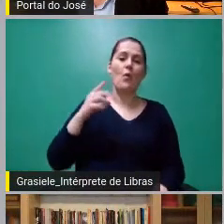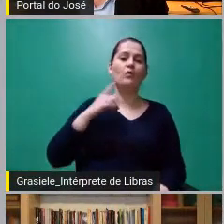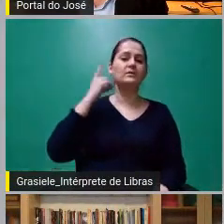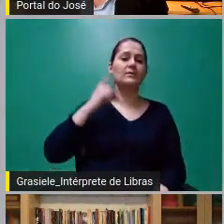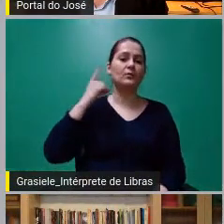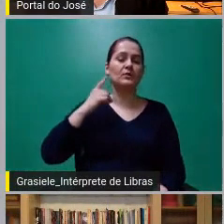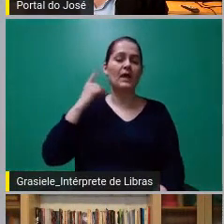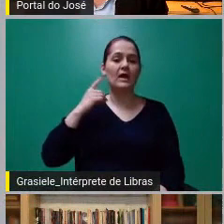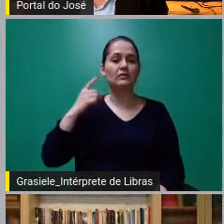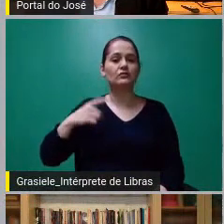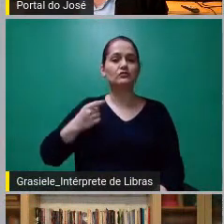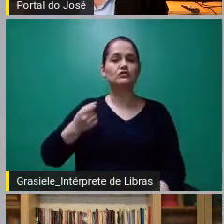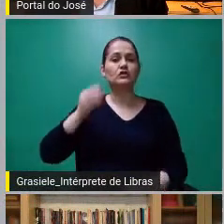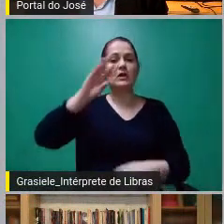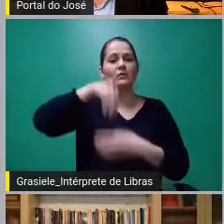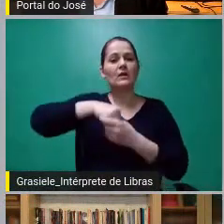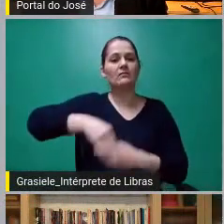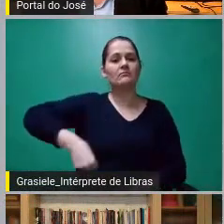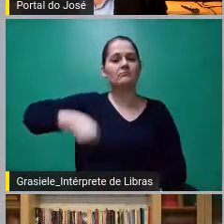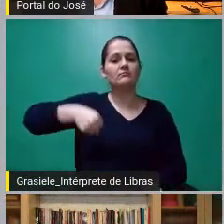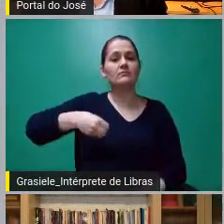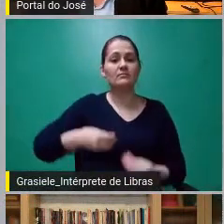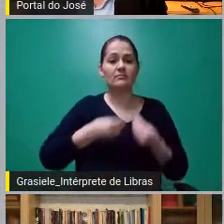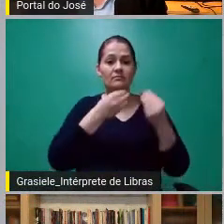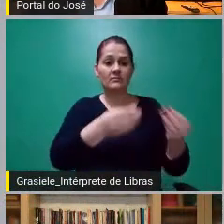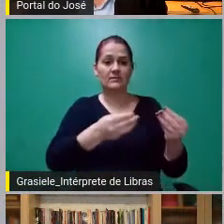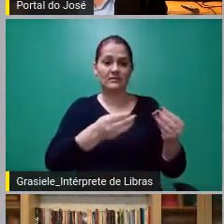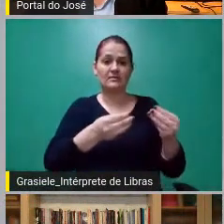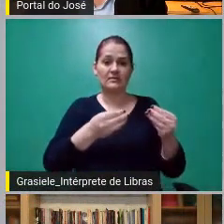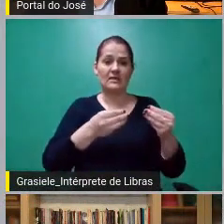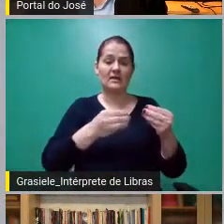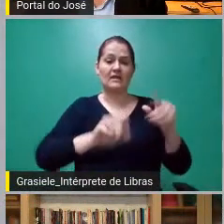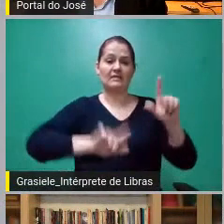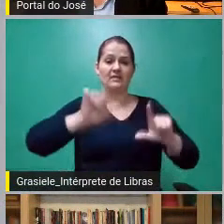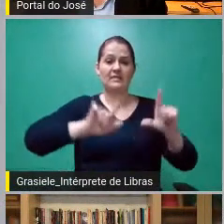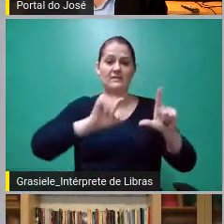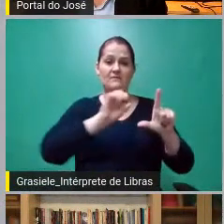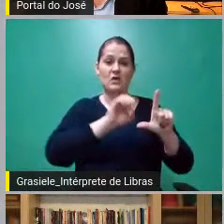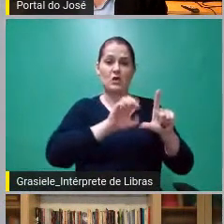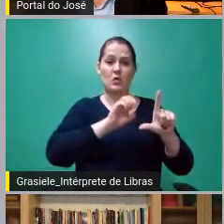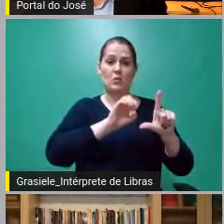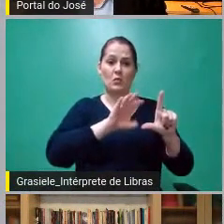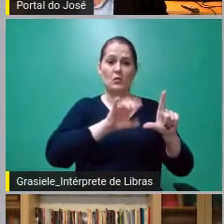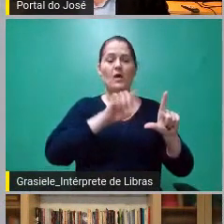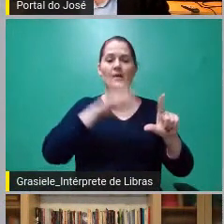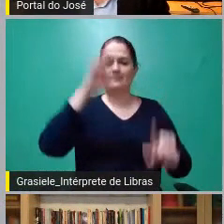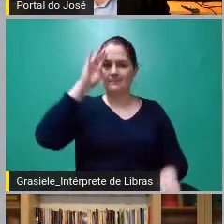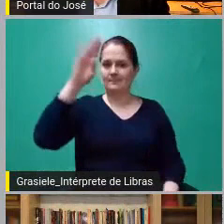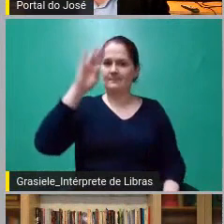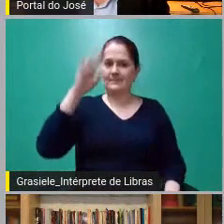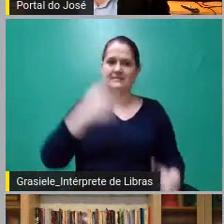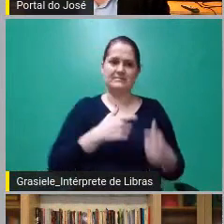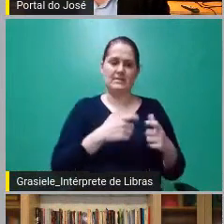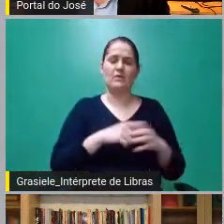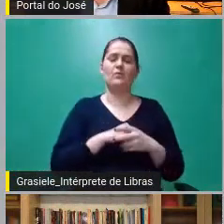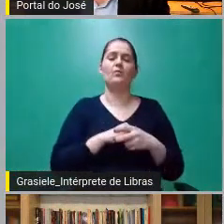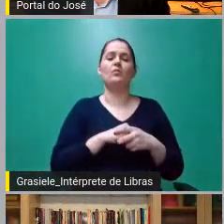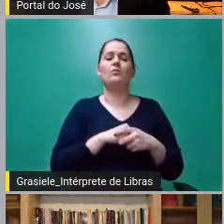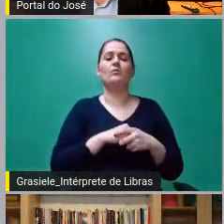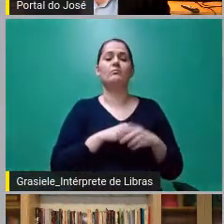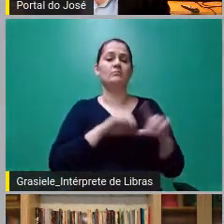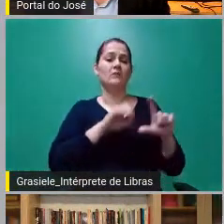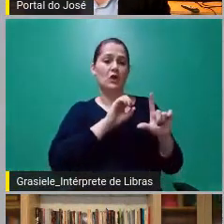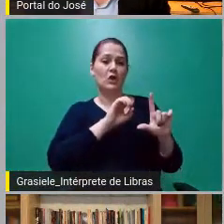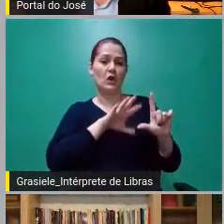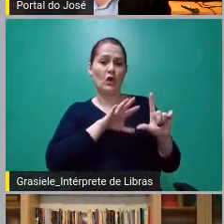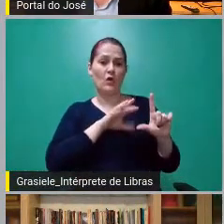e levasse aquela fita na Rede Globo, que era o local ideal para divulgar um escândalo dessa proporção, a Rede Globo desse